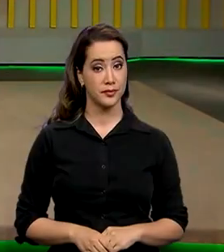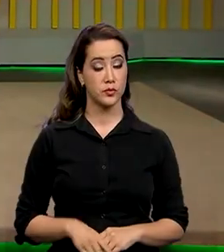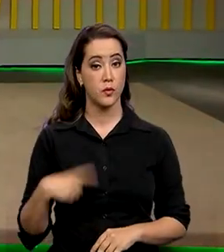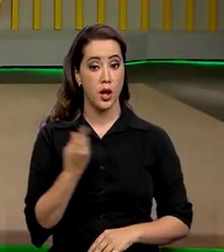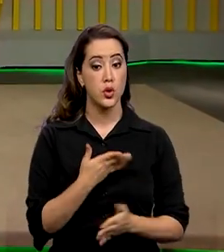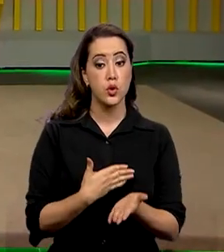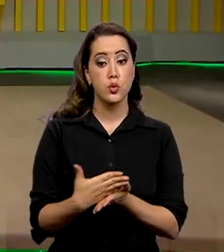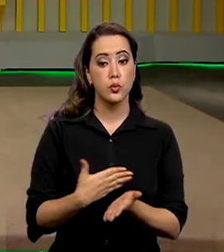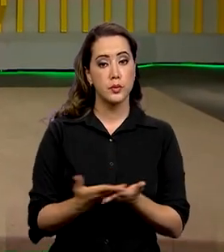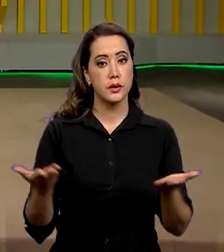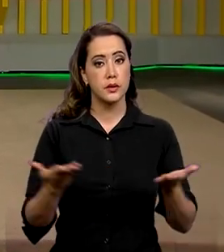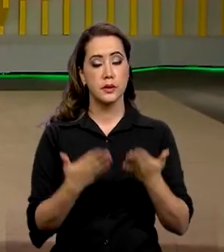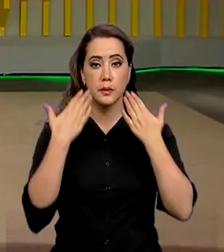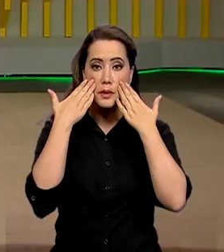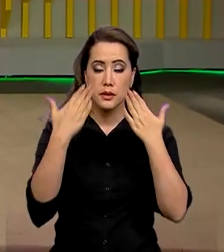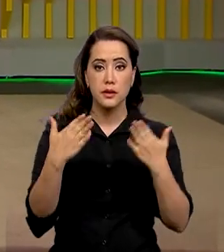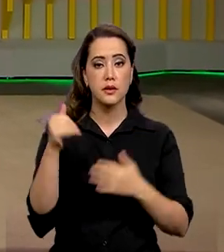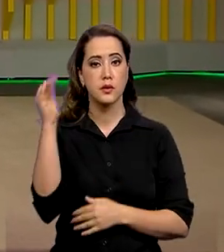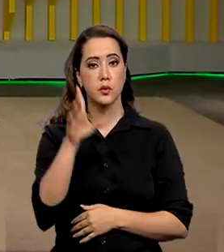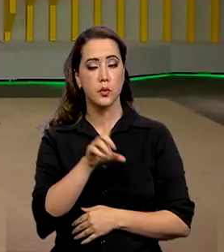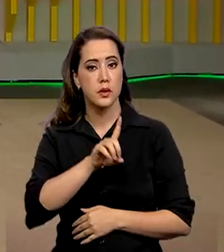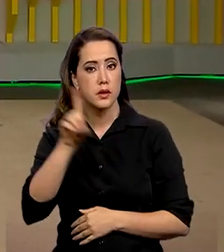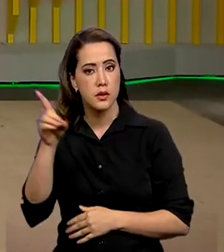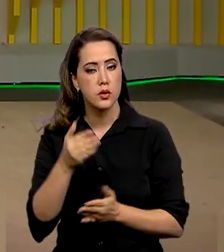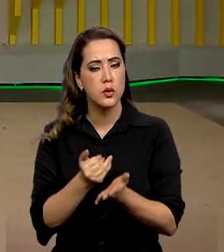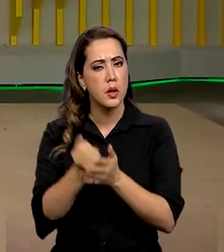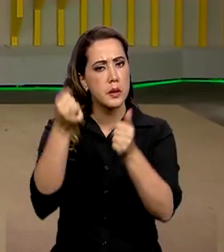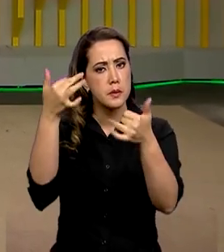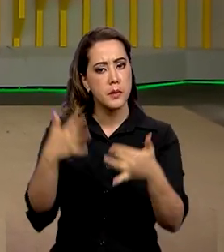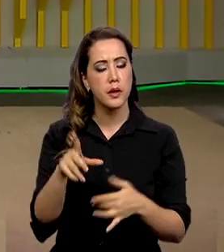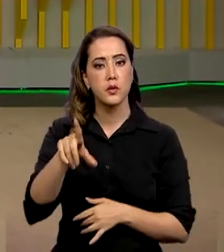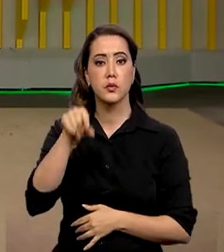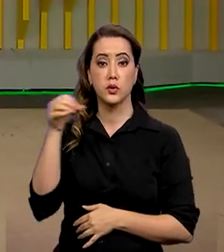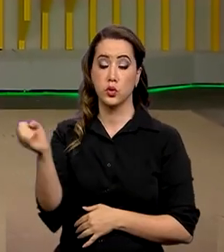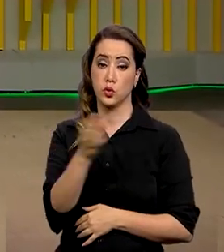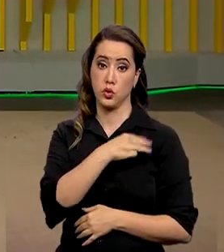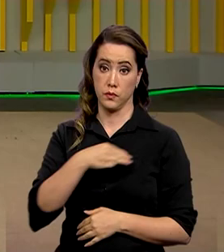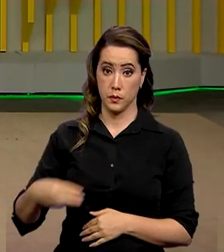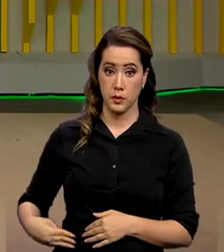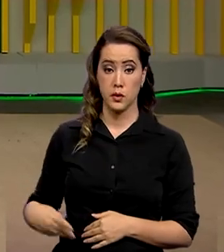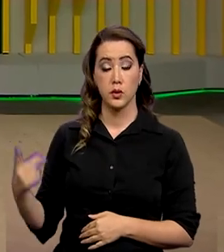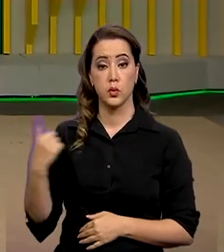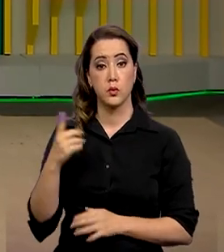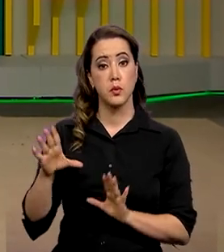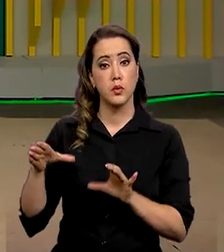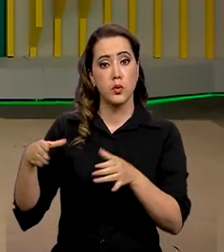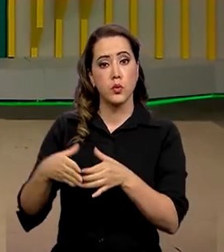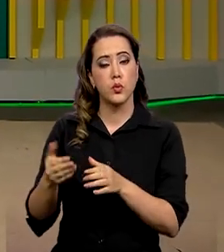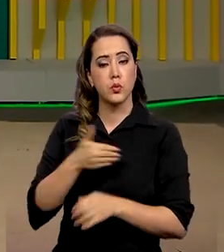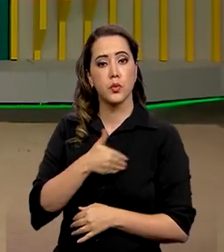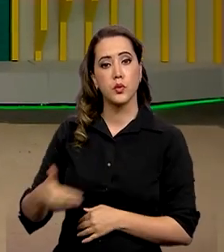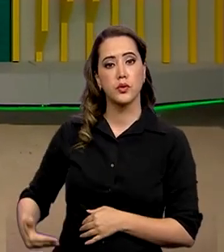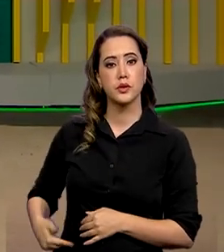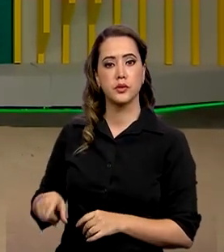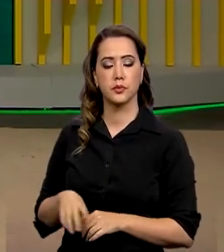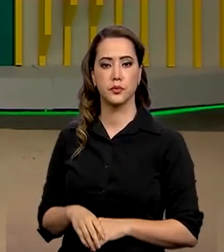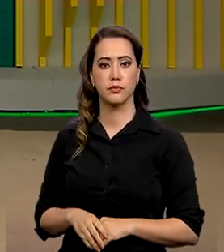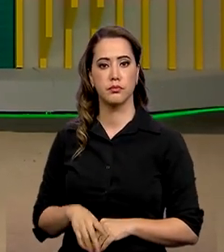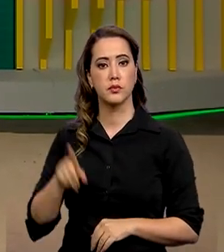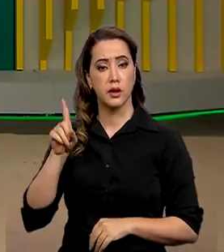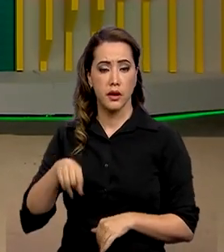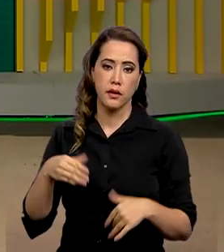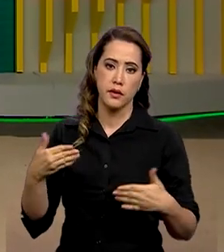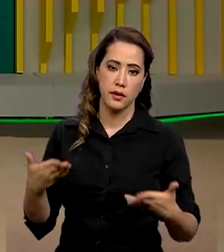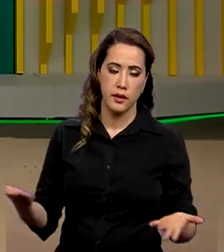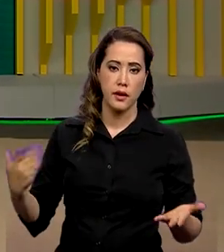A gente começa esta edição do Brasil em Dia falando sobre a escolha de novos ministros do primeiro escalão do governo. É, Roberto,